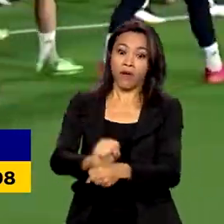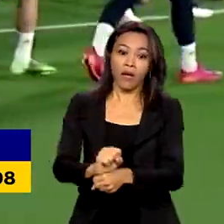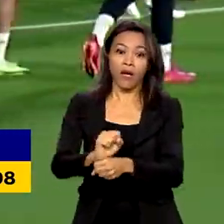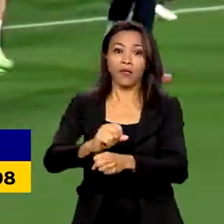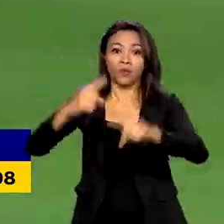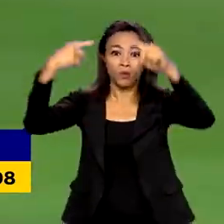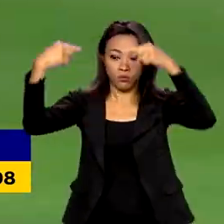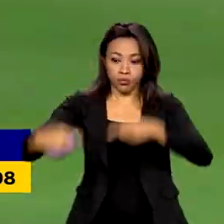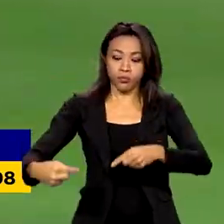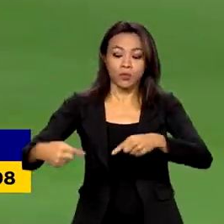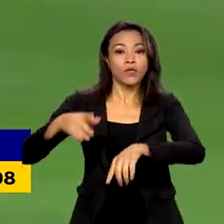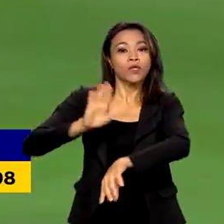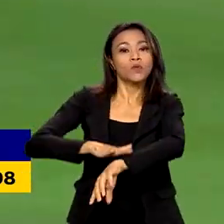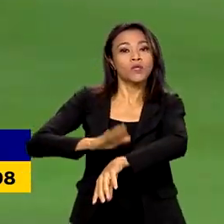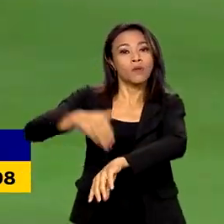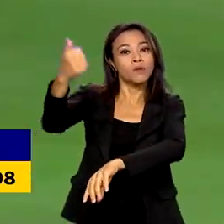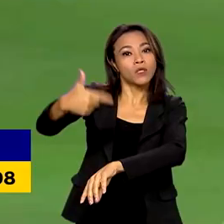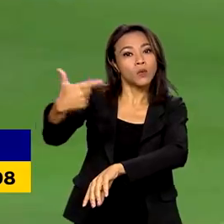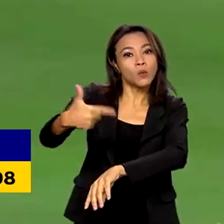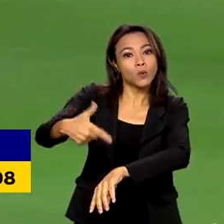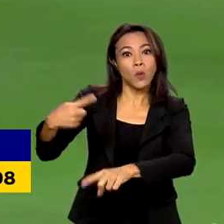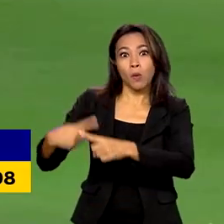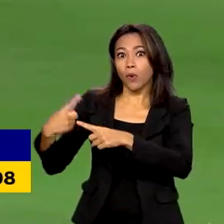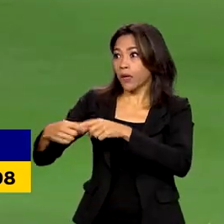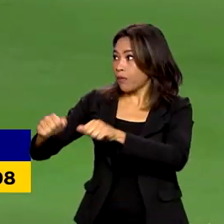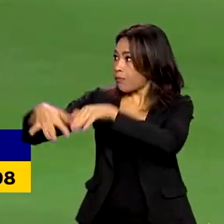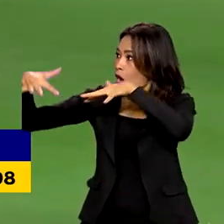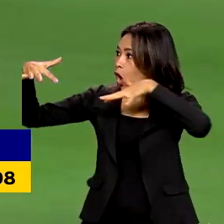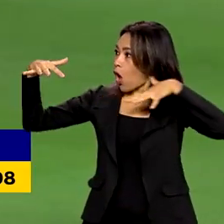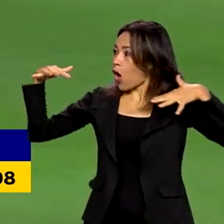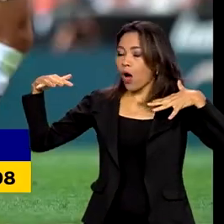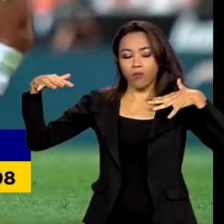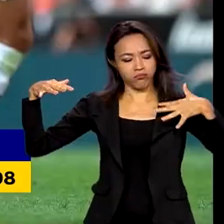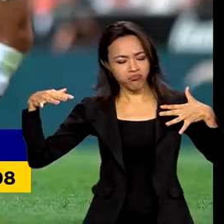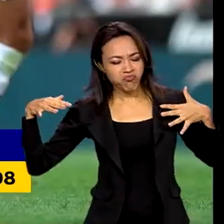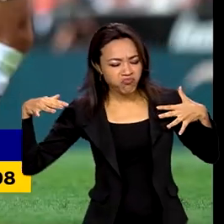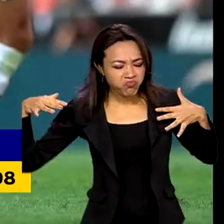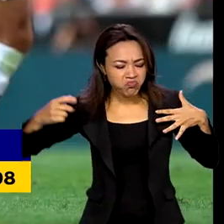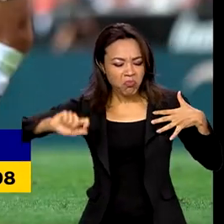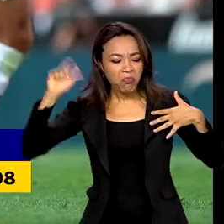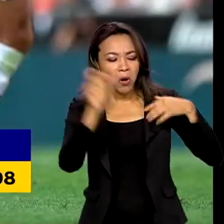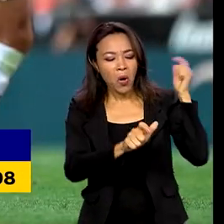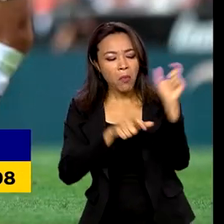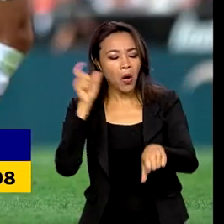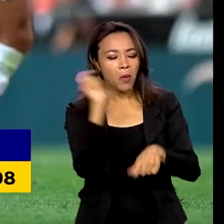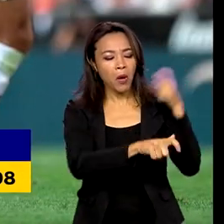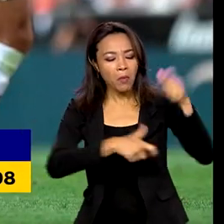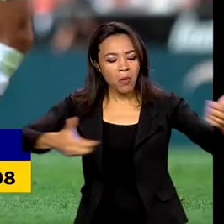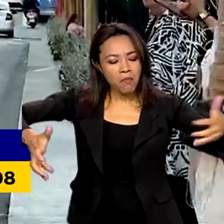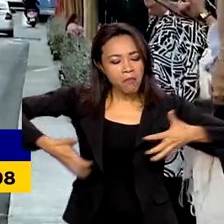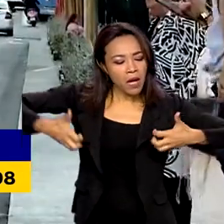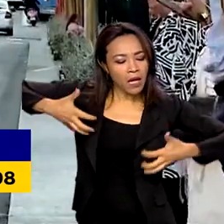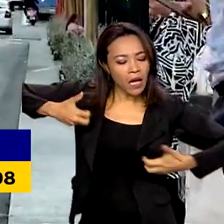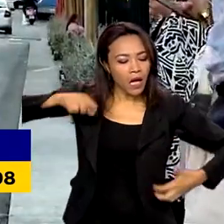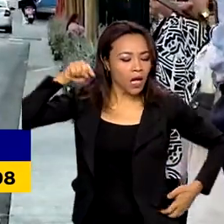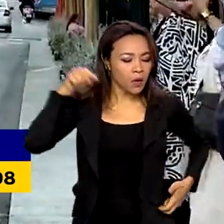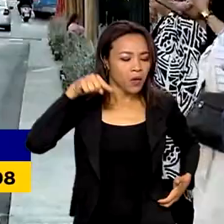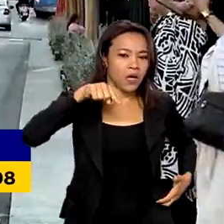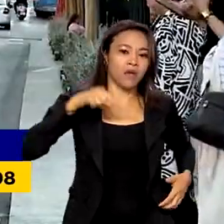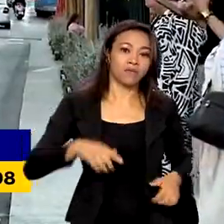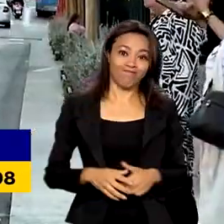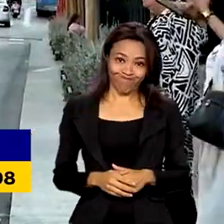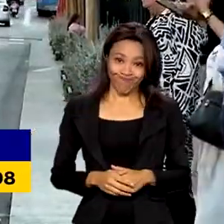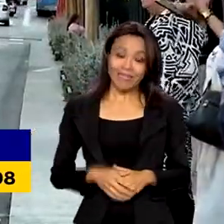segundo tempo, após parte da torcida presente no estádio do Valencia chamar o brasileiro de macaco. Ainda no